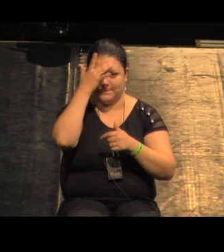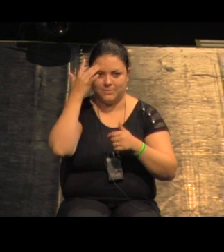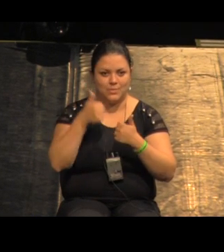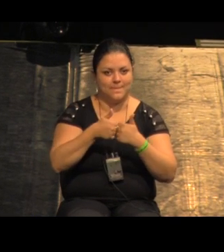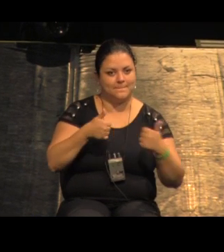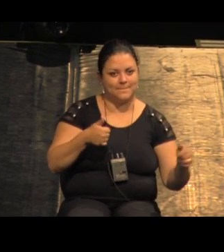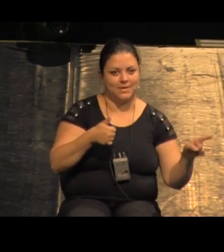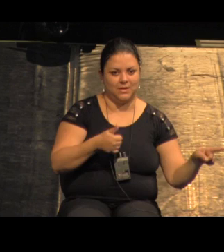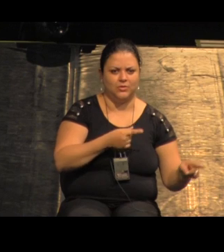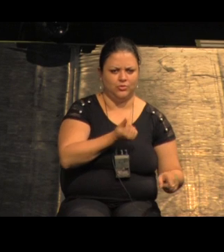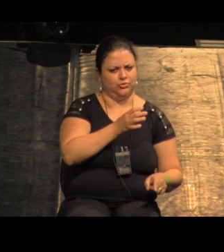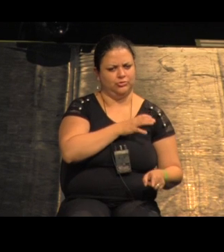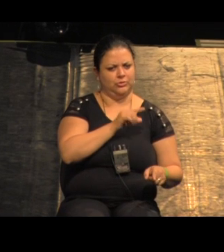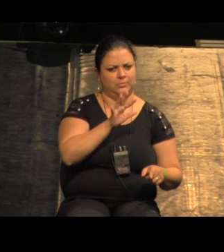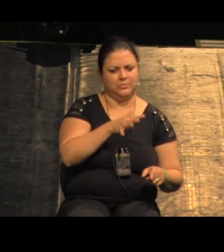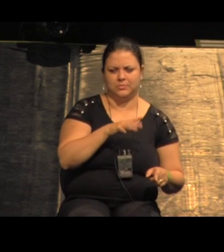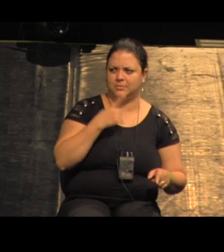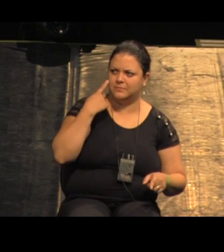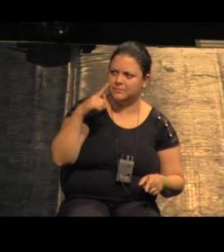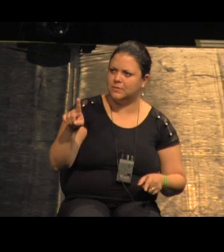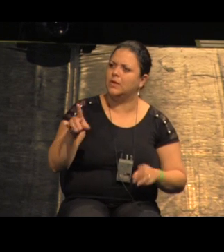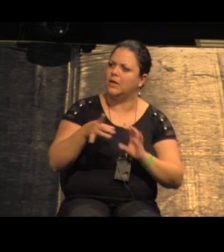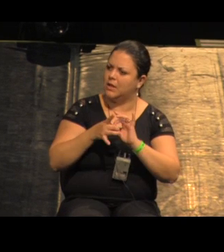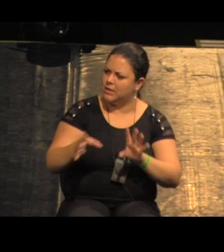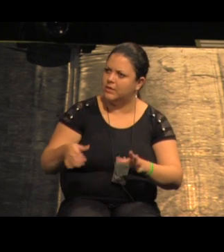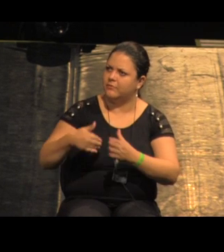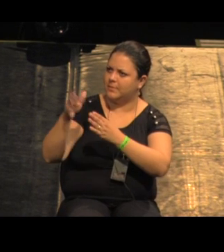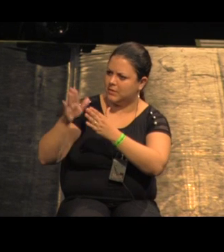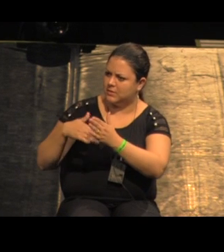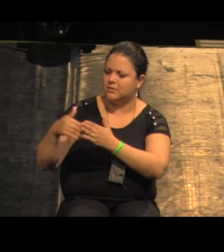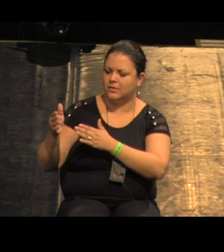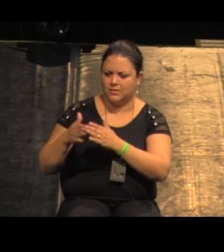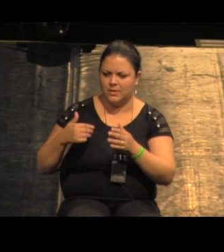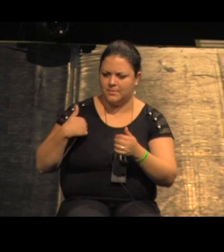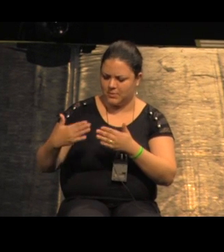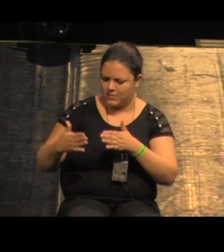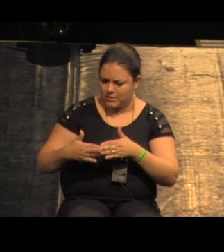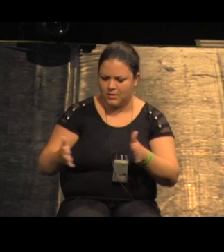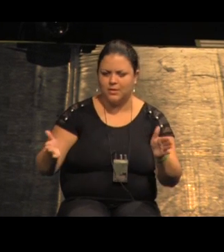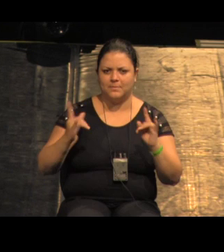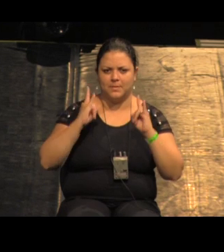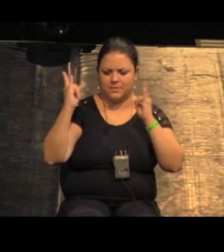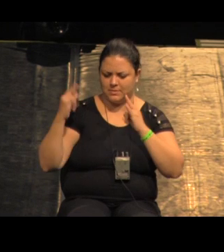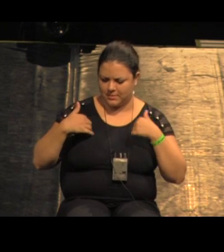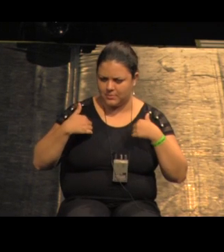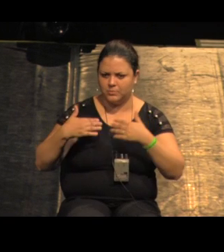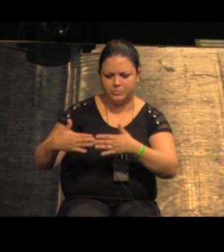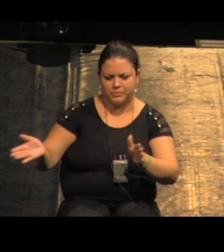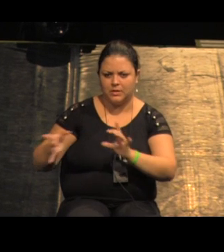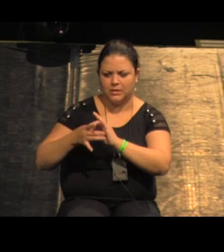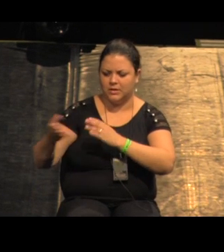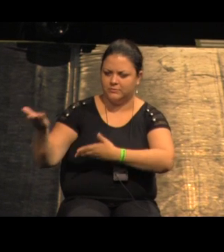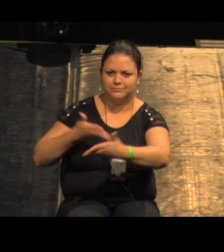central de lixo de todo mundo então essa pinturinha teve um efeito surpreendente eles